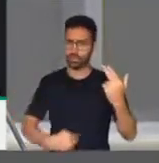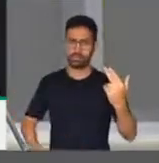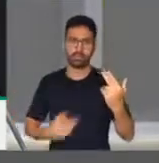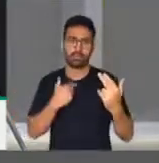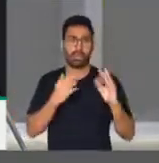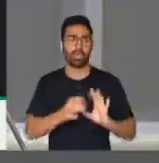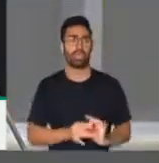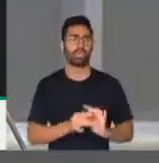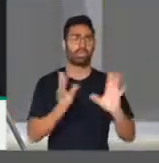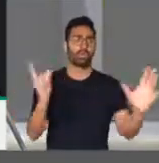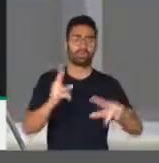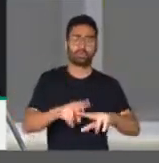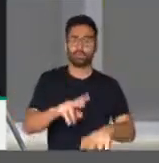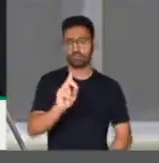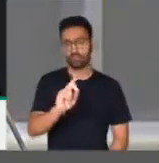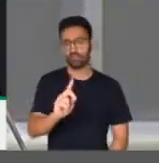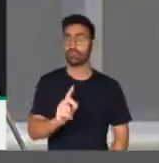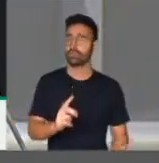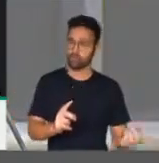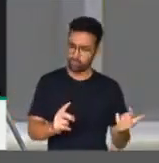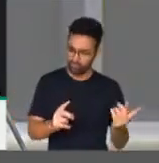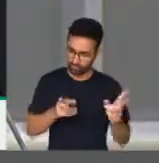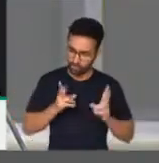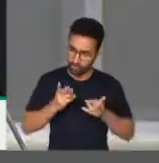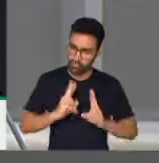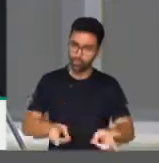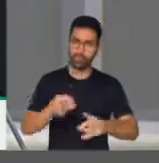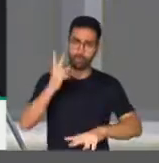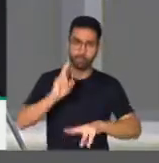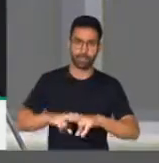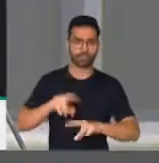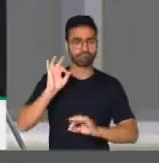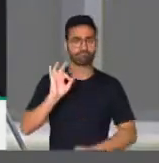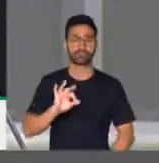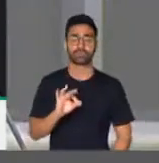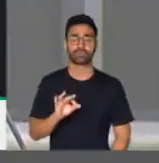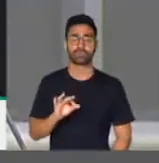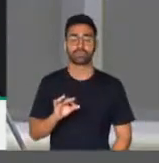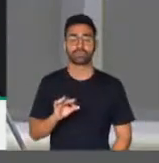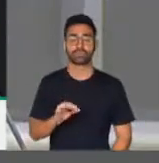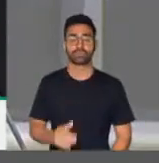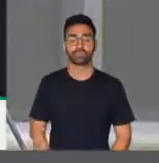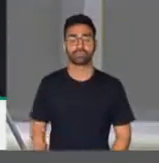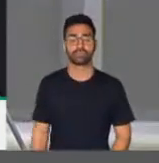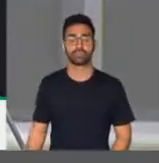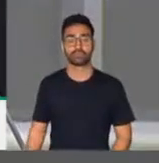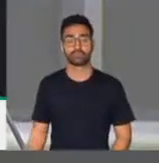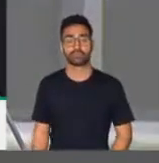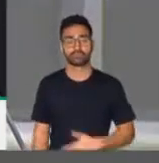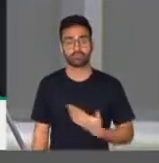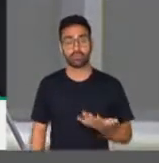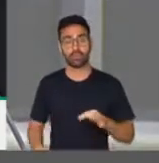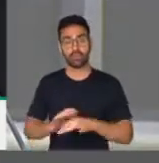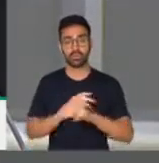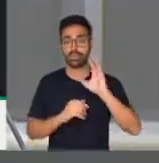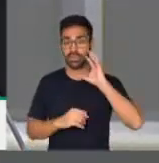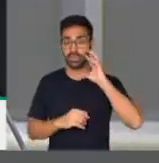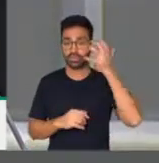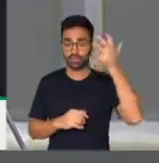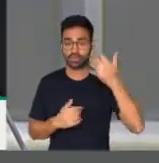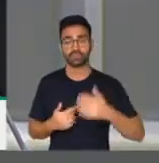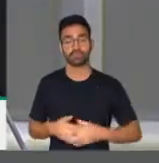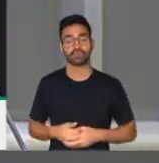da instituição, e, portanto, colocou luz sobre o assunto e trouxe